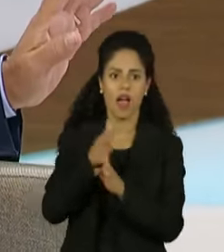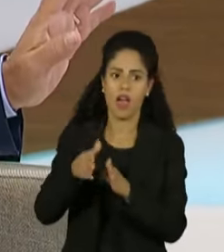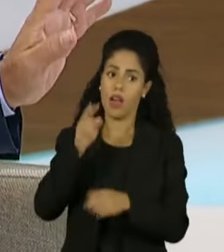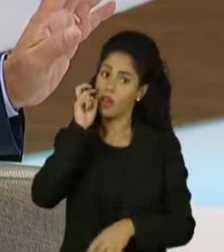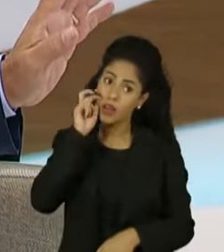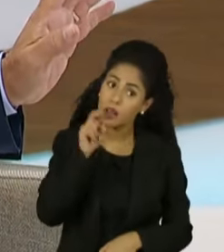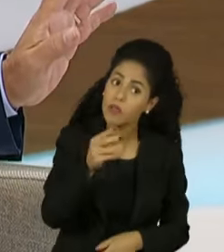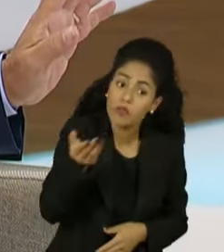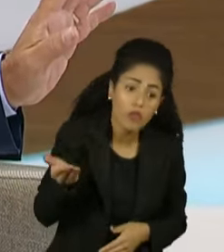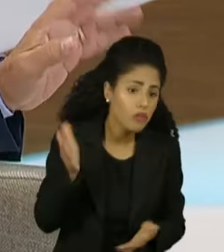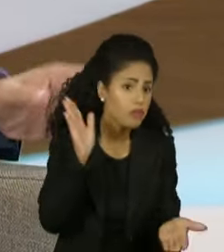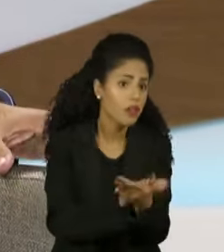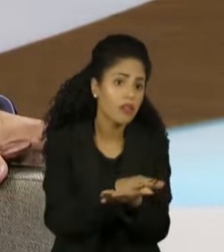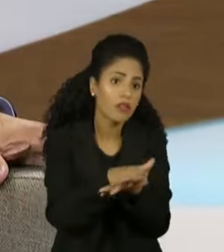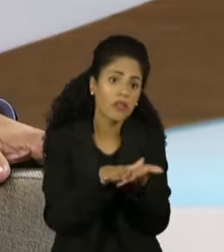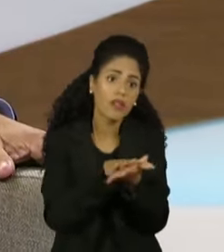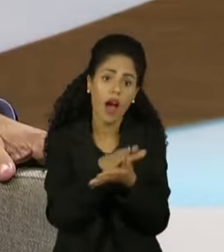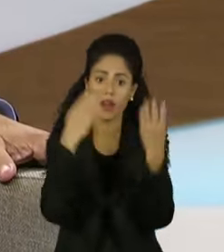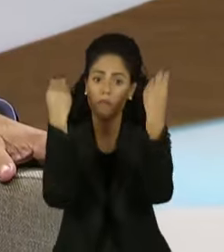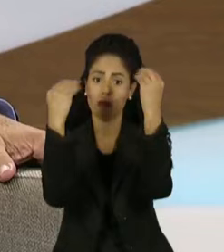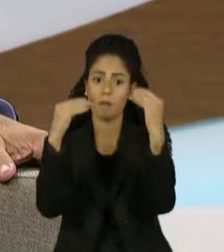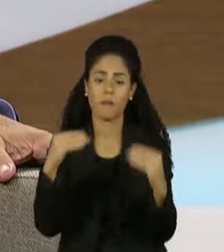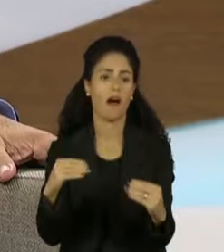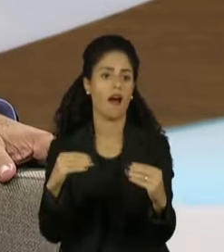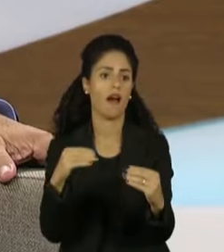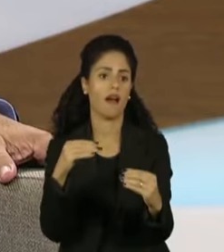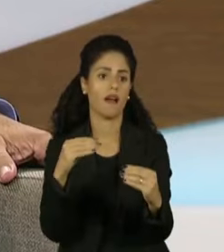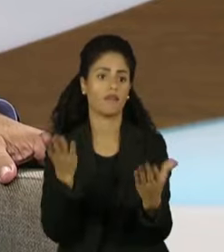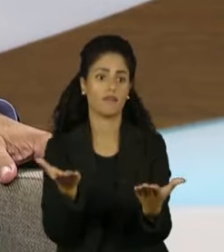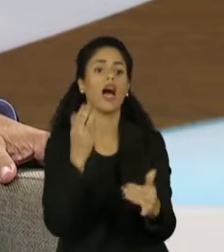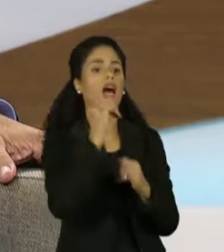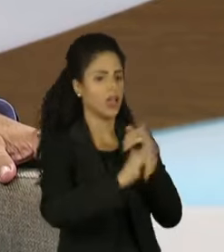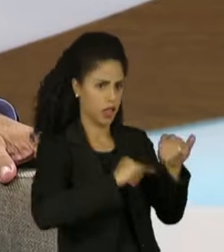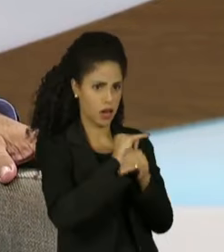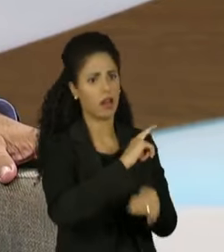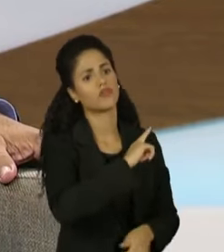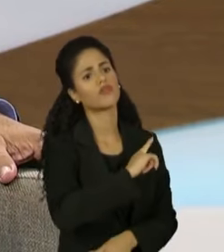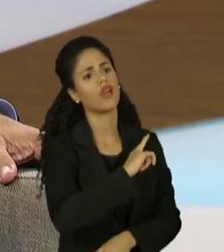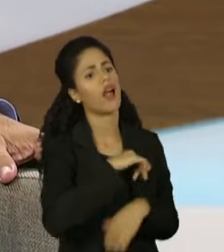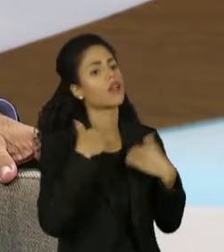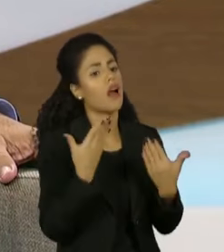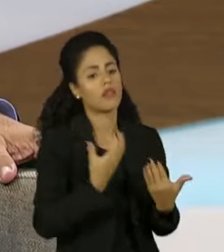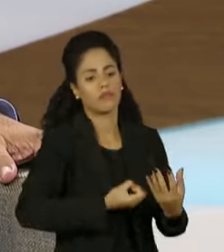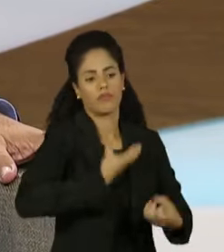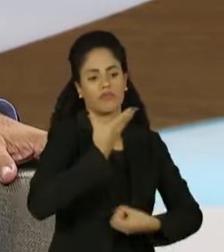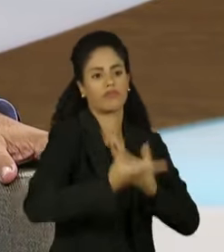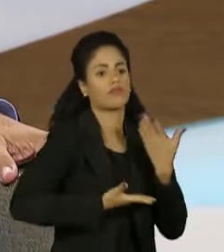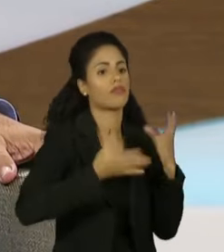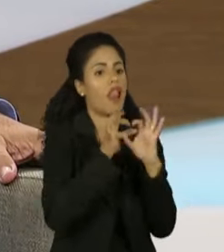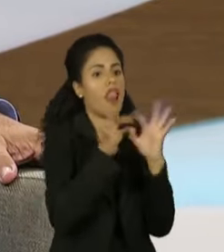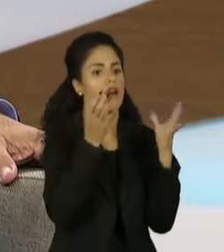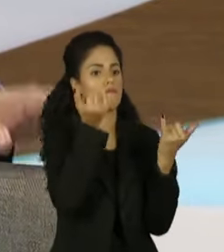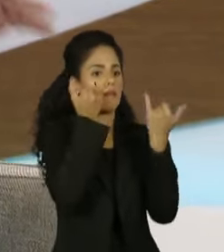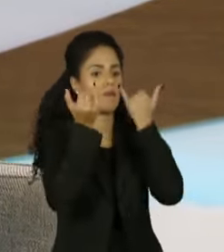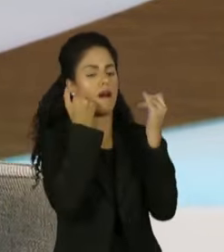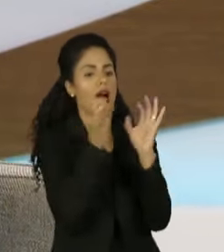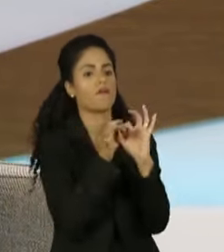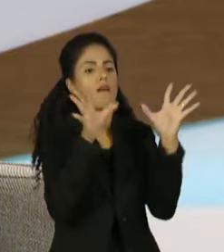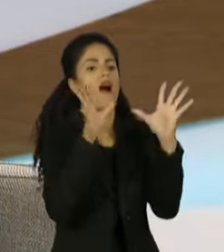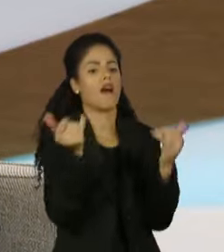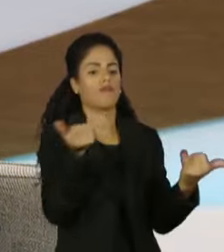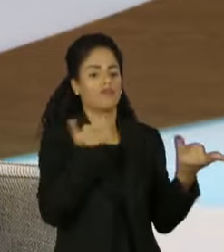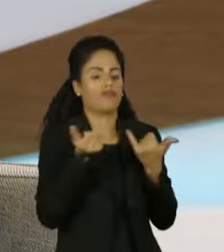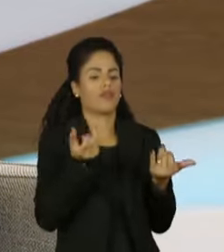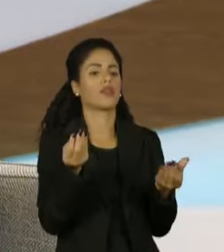vejo repercussão na grande mídia, mas vejo na internet. Então, a liberdade da informação, a maneira como ela chega a todos nós, você